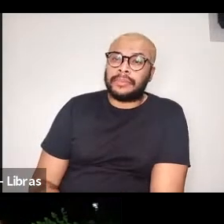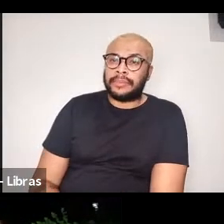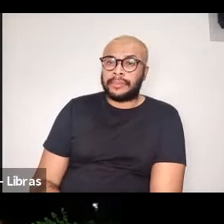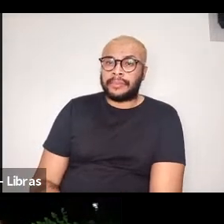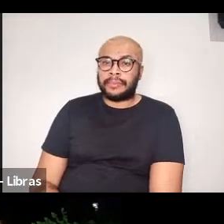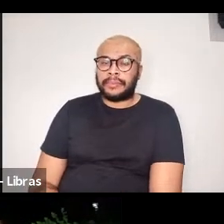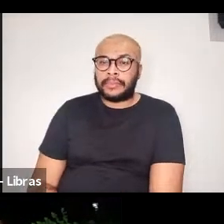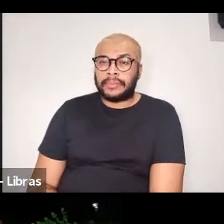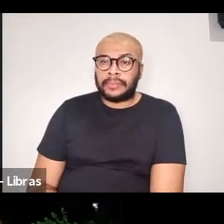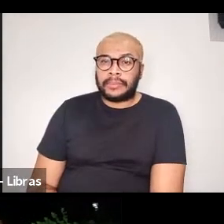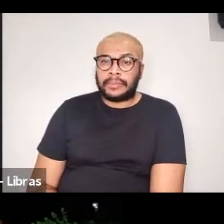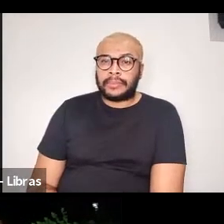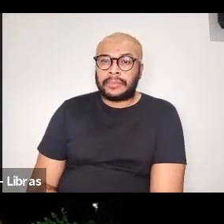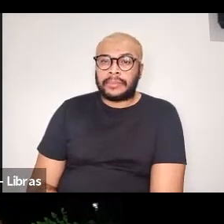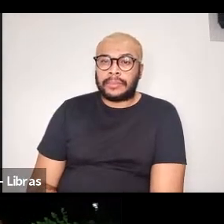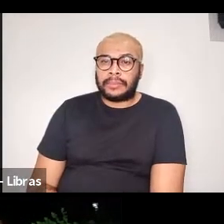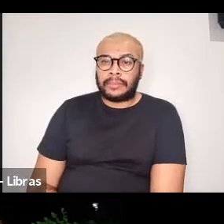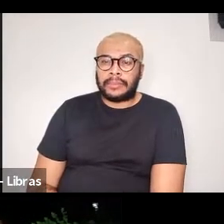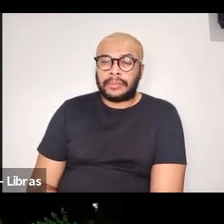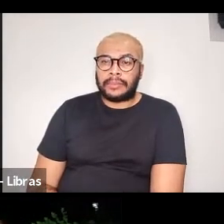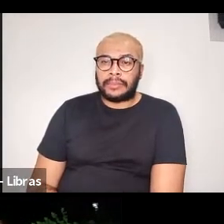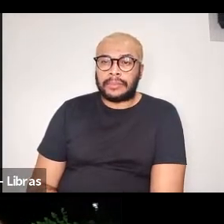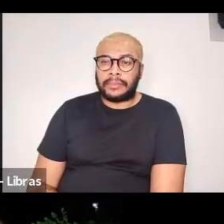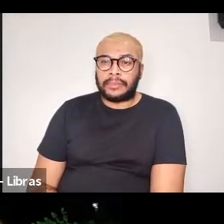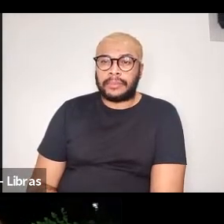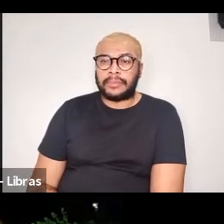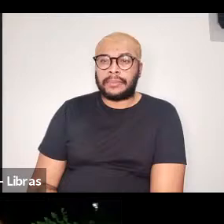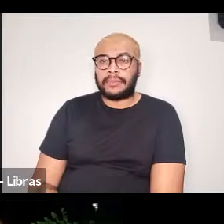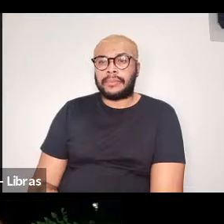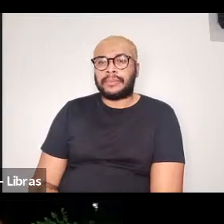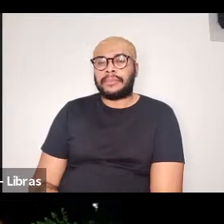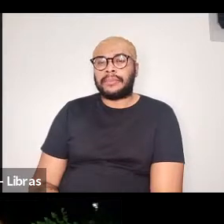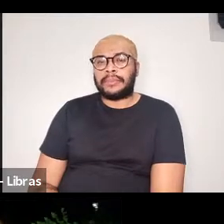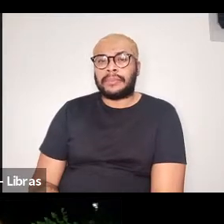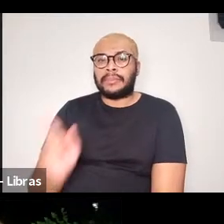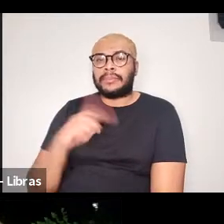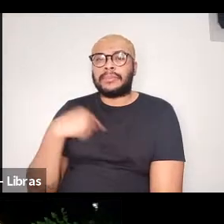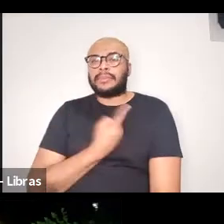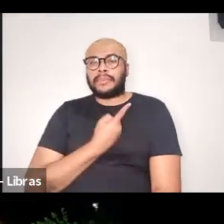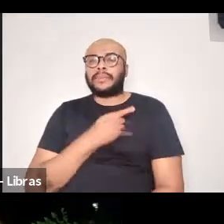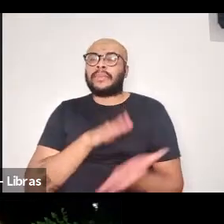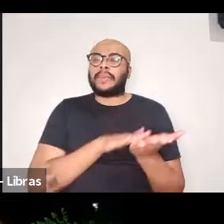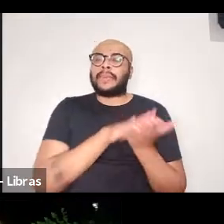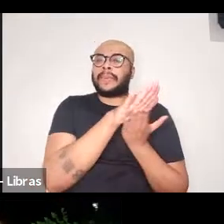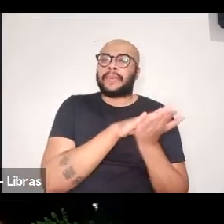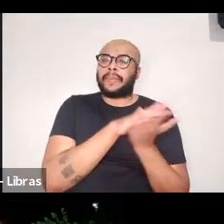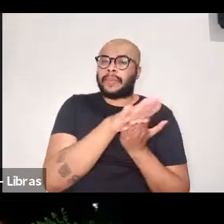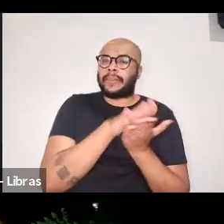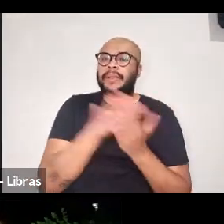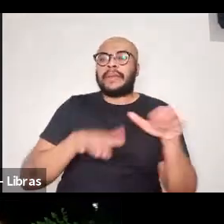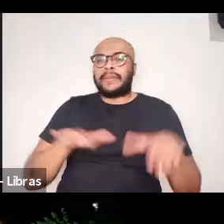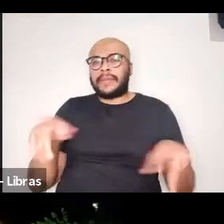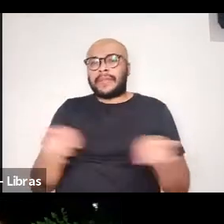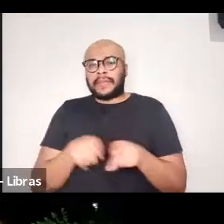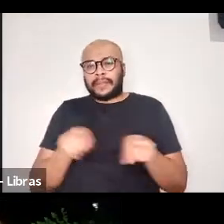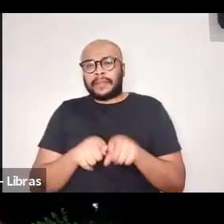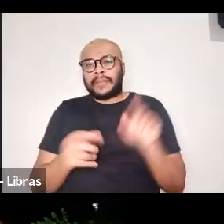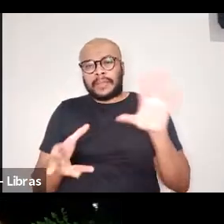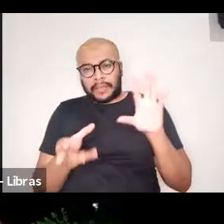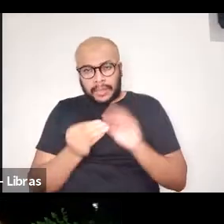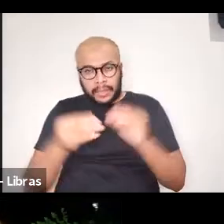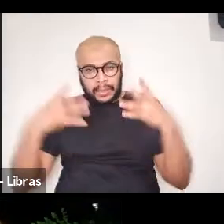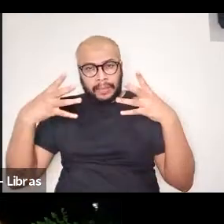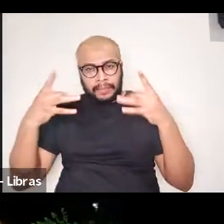você perguntou antes. Nós publicamos muitas vezes resenhas de